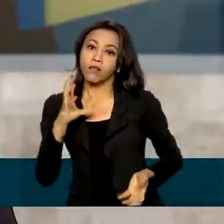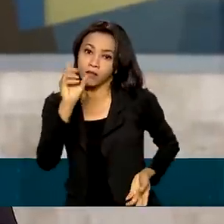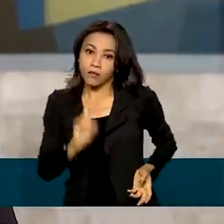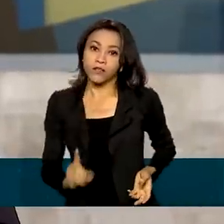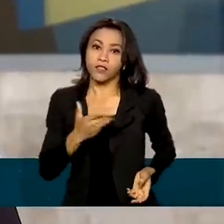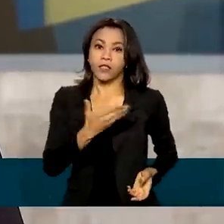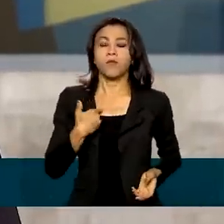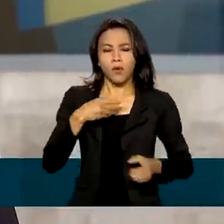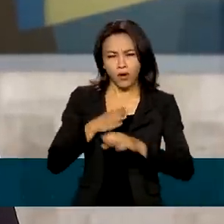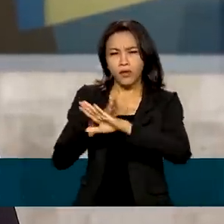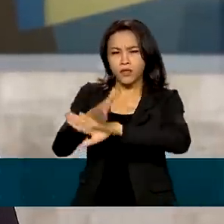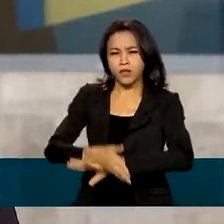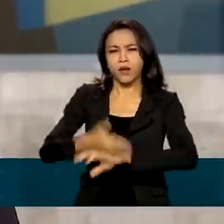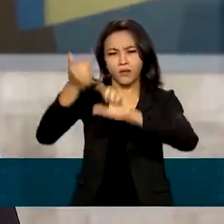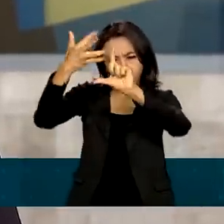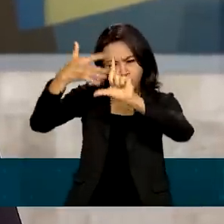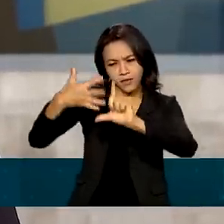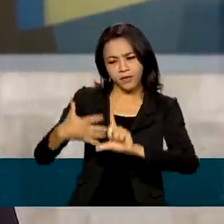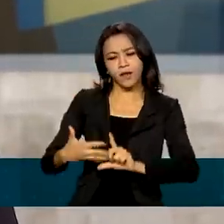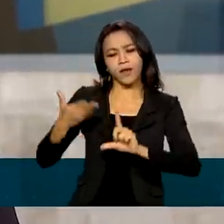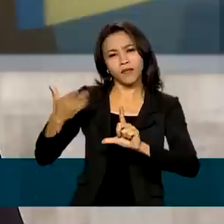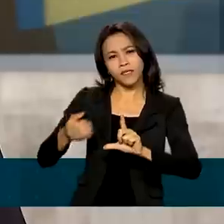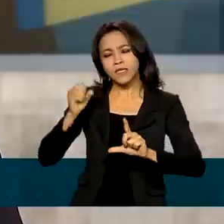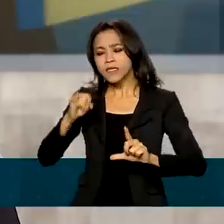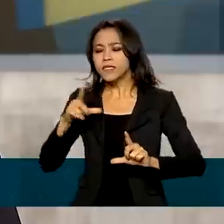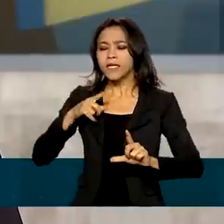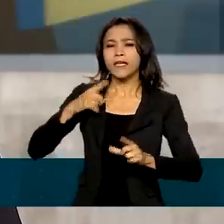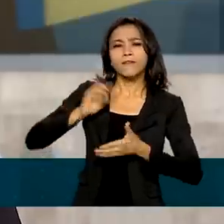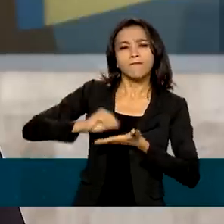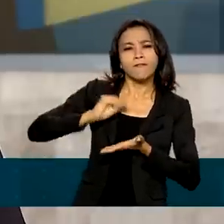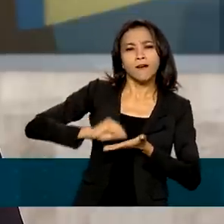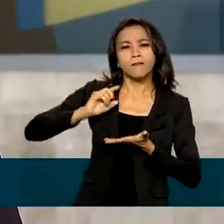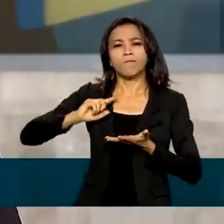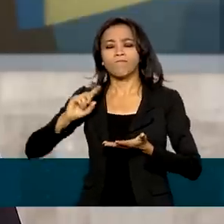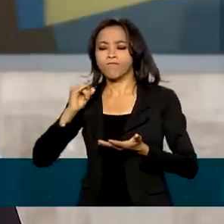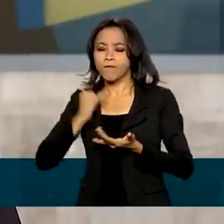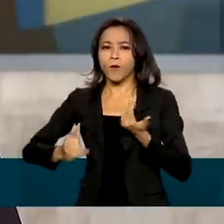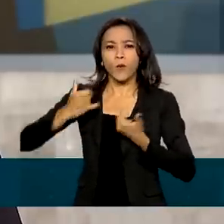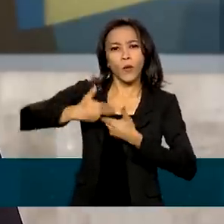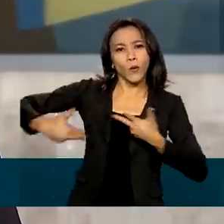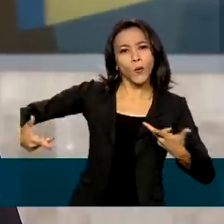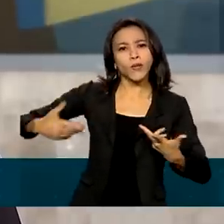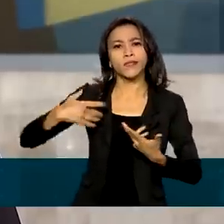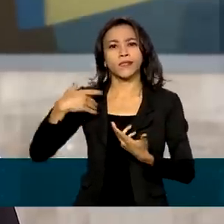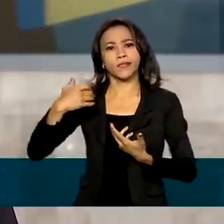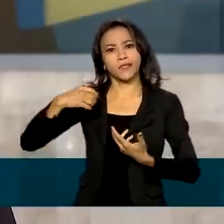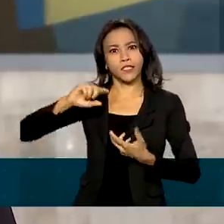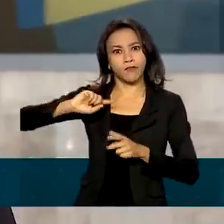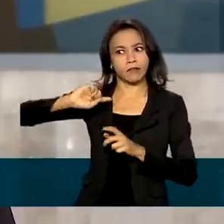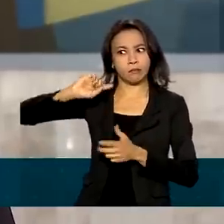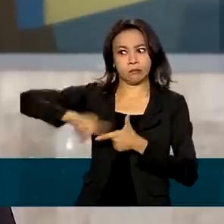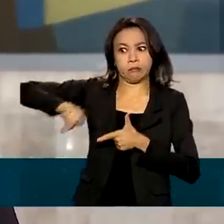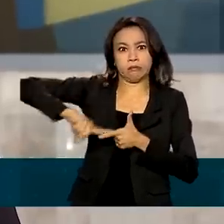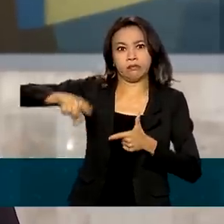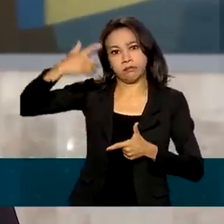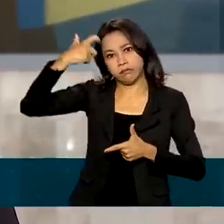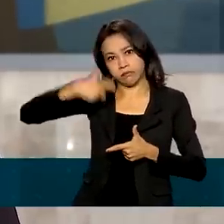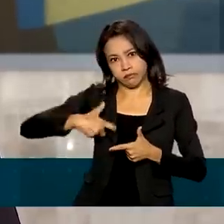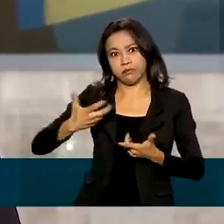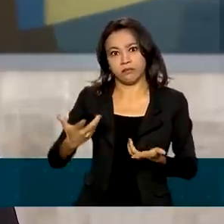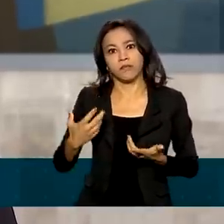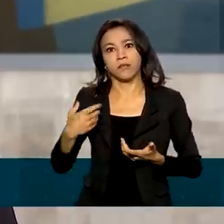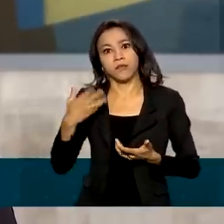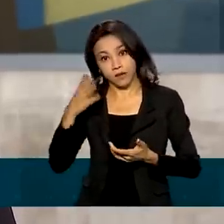Receita Federal. Lá é possível conferir também se ficou alguma pendência para que você possa sair da malha fina, caso tenha alguma pendência. A